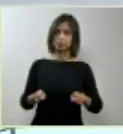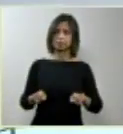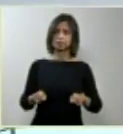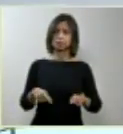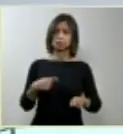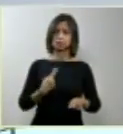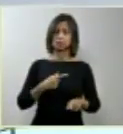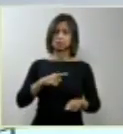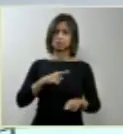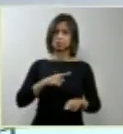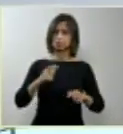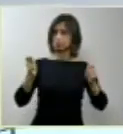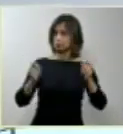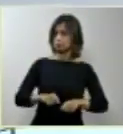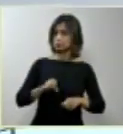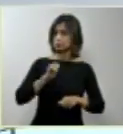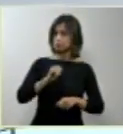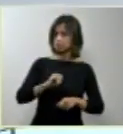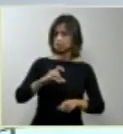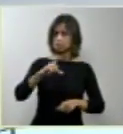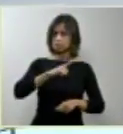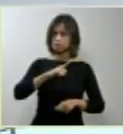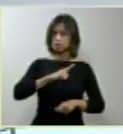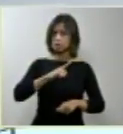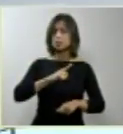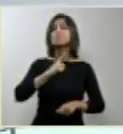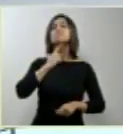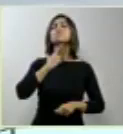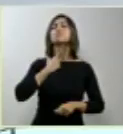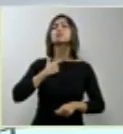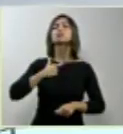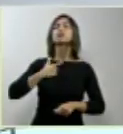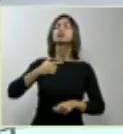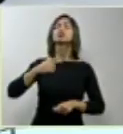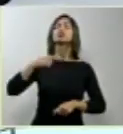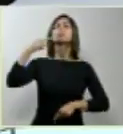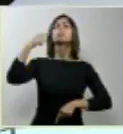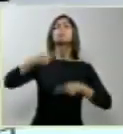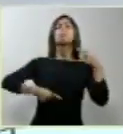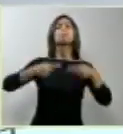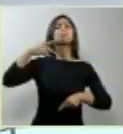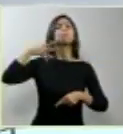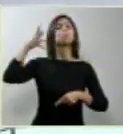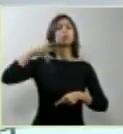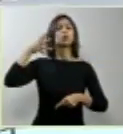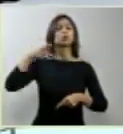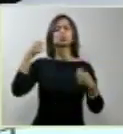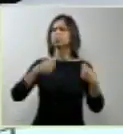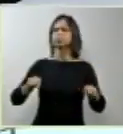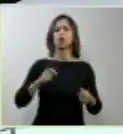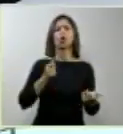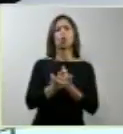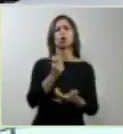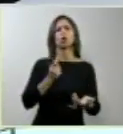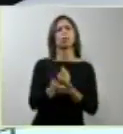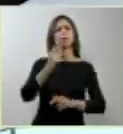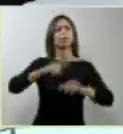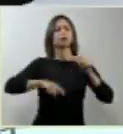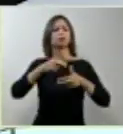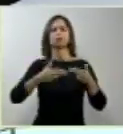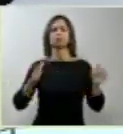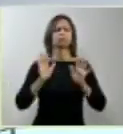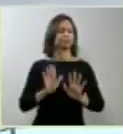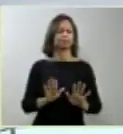capacidade, se houver uma vontade política para isso. Não é necessário comprar mais equipamentos. É